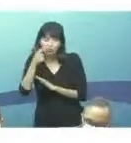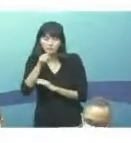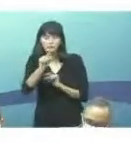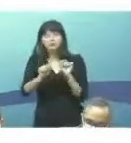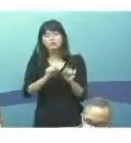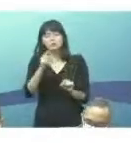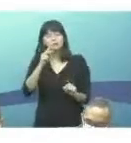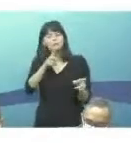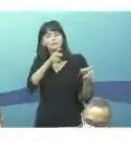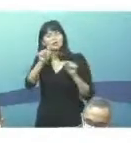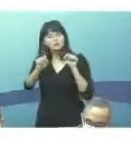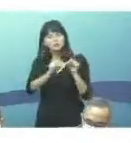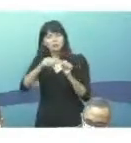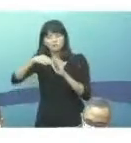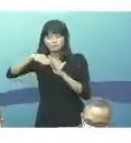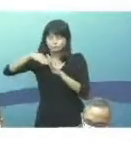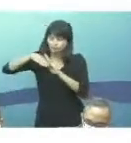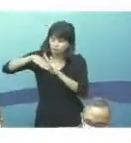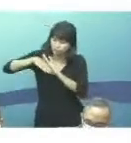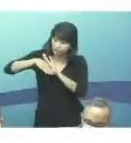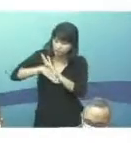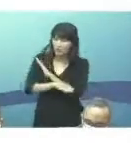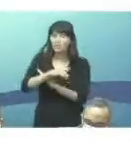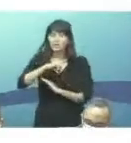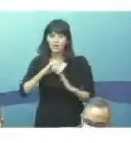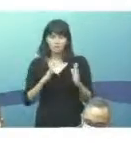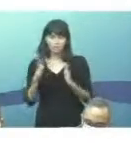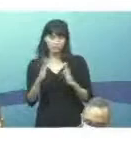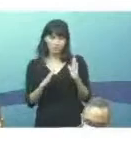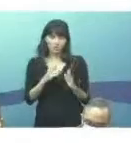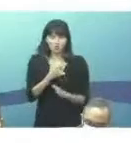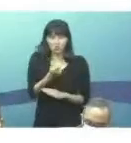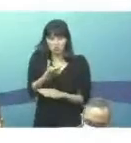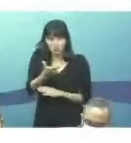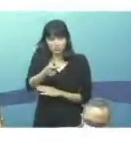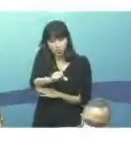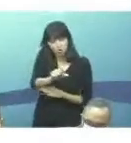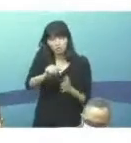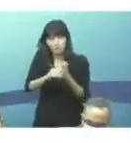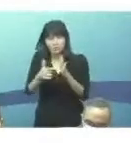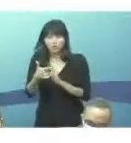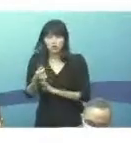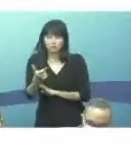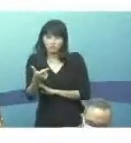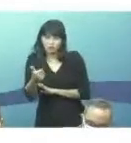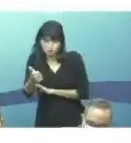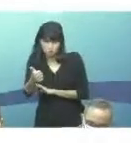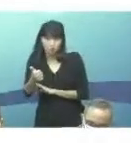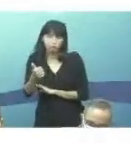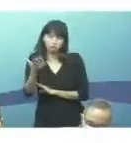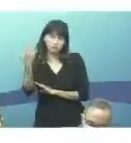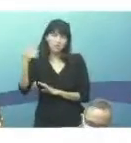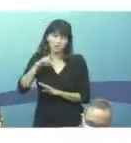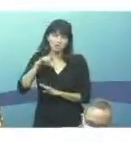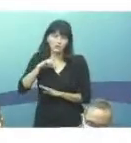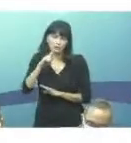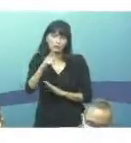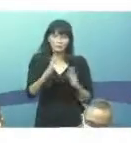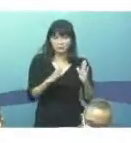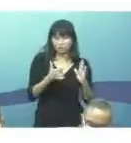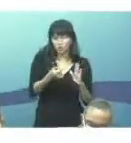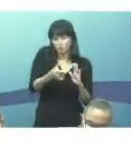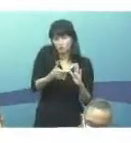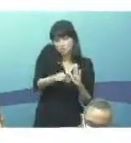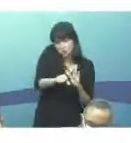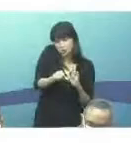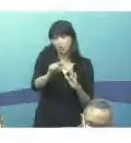verifica que houve uma queda na incidência entre 2019 a 2021. A gente tinha uma incidência, em 2019, de